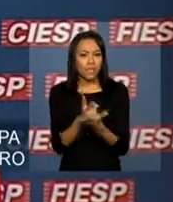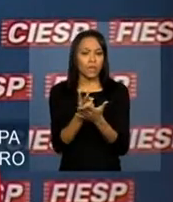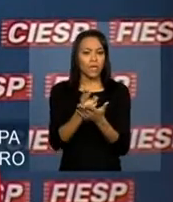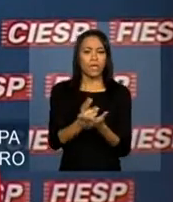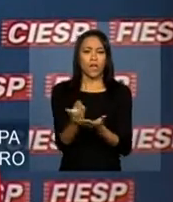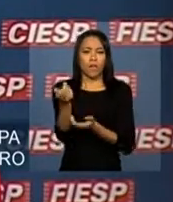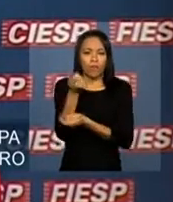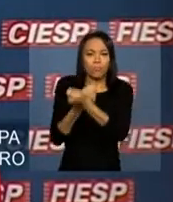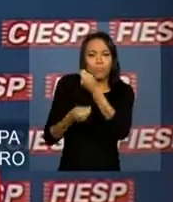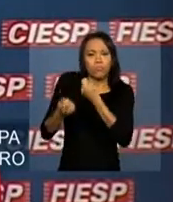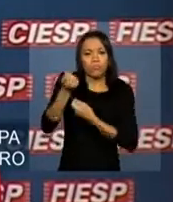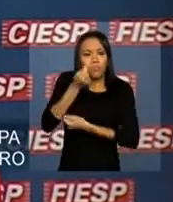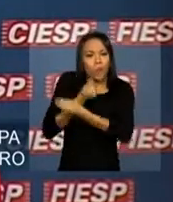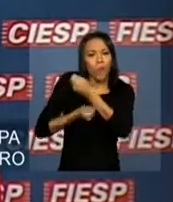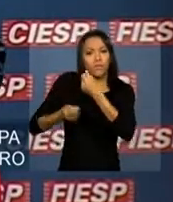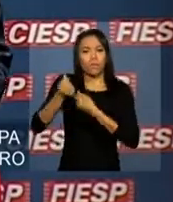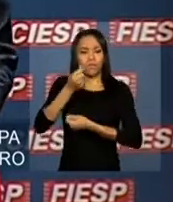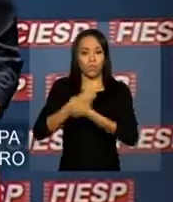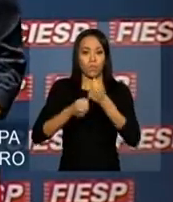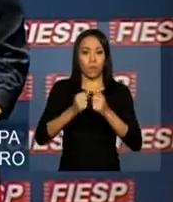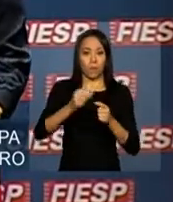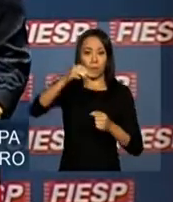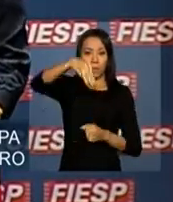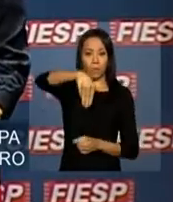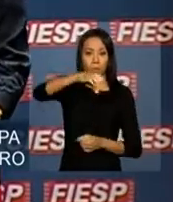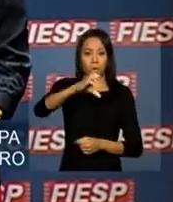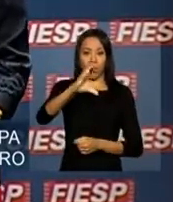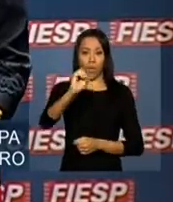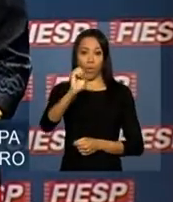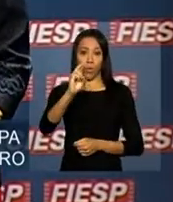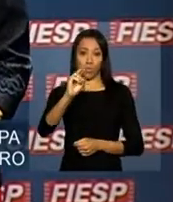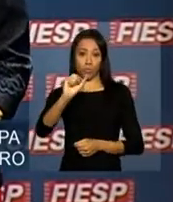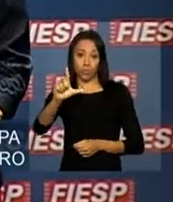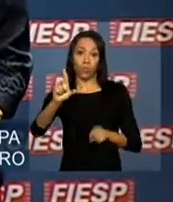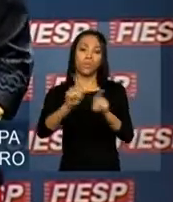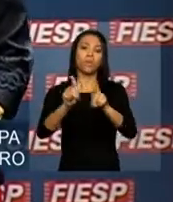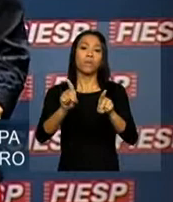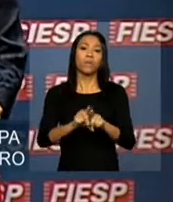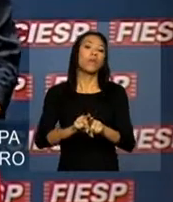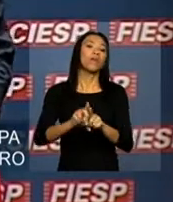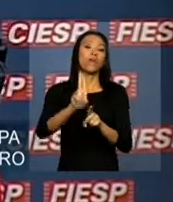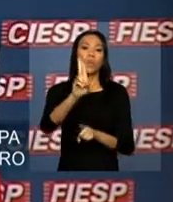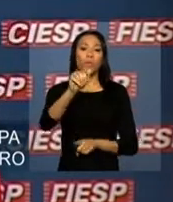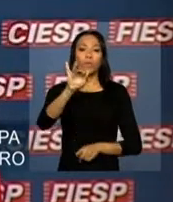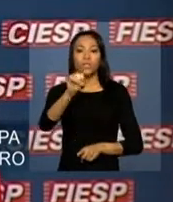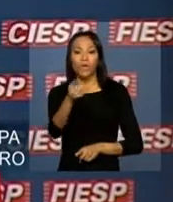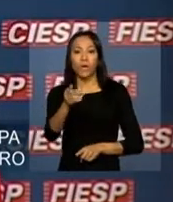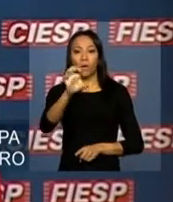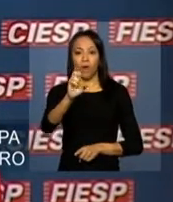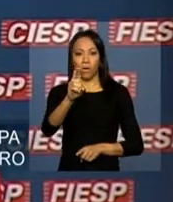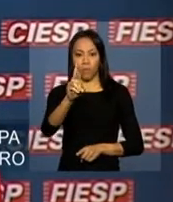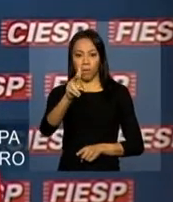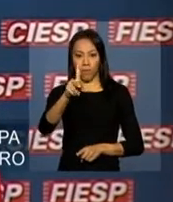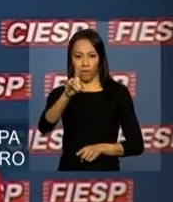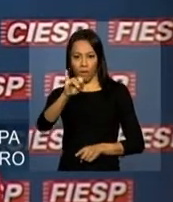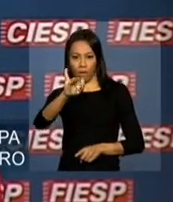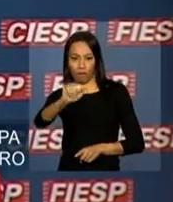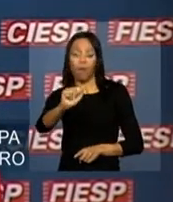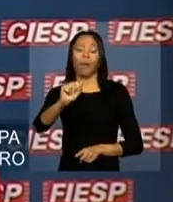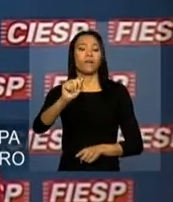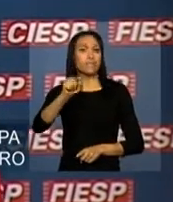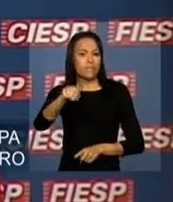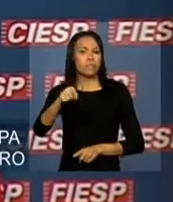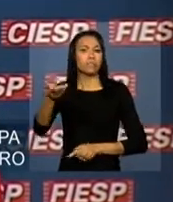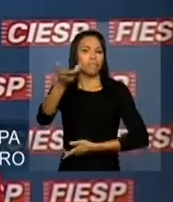comerciais entre o Mercosul e a União Europeia é uma delas. Um futuro acordo contribuirá para a